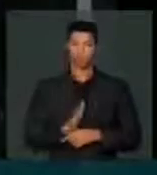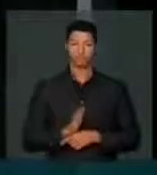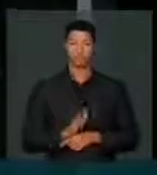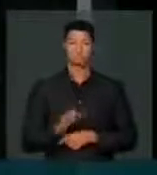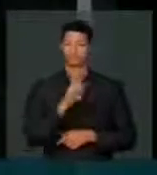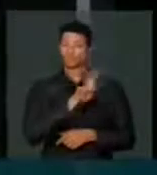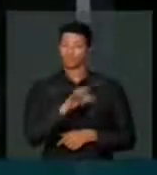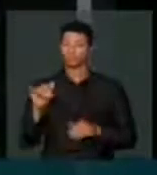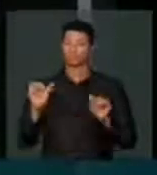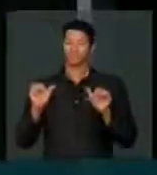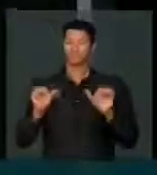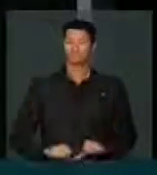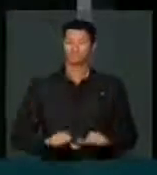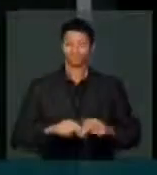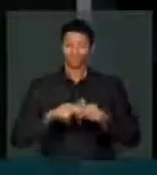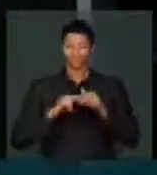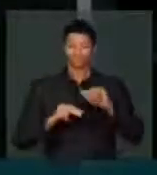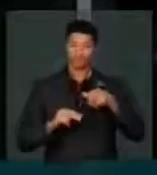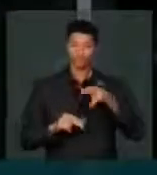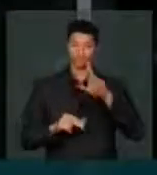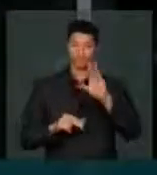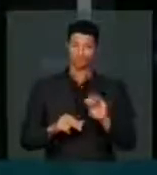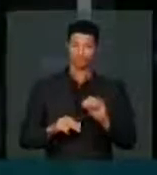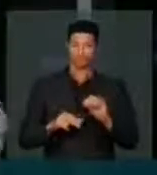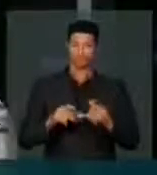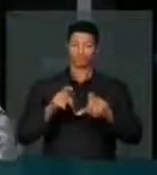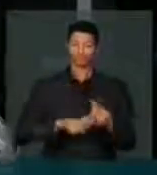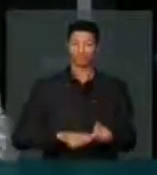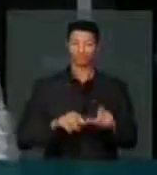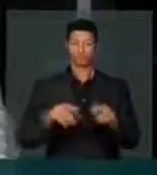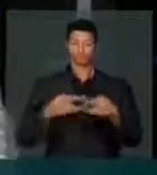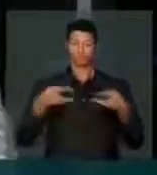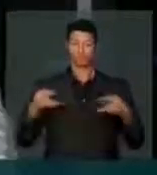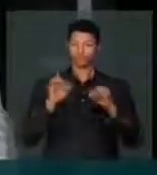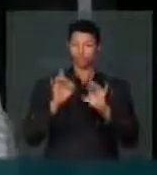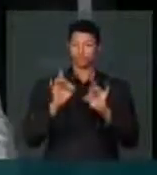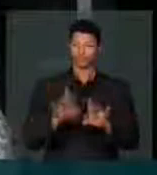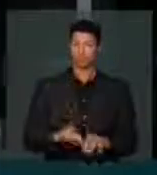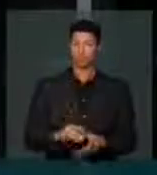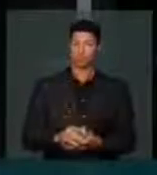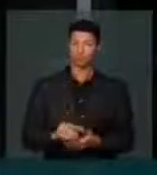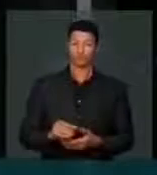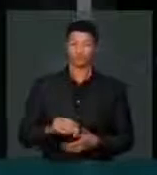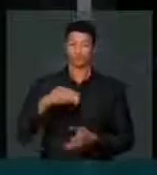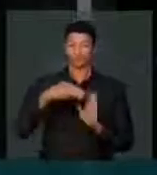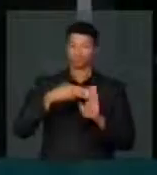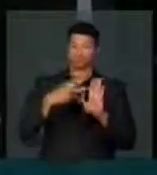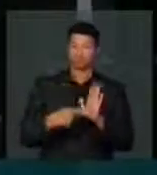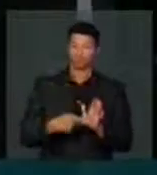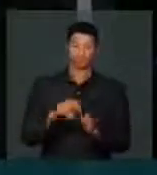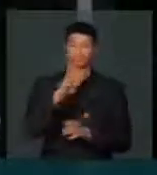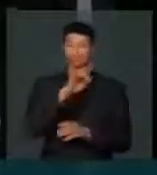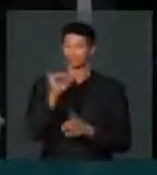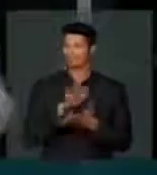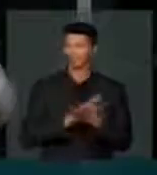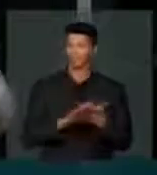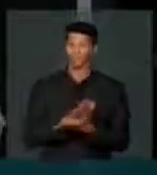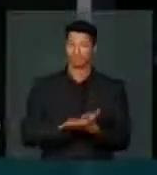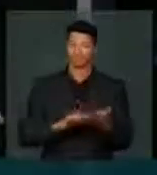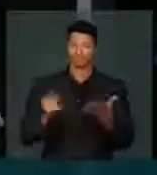vá à falência através dos juros de cartão de crédito e de cheque especial. A medida provisória não vai